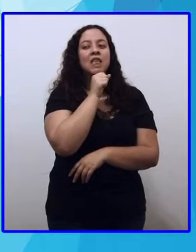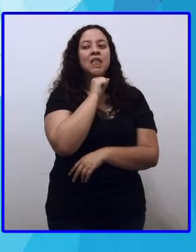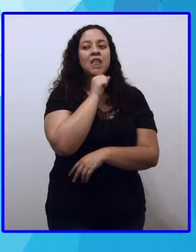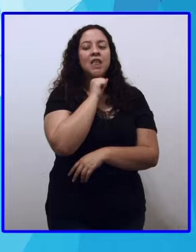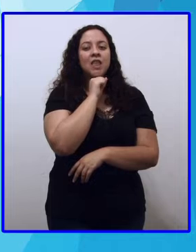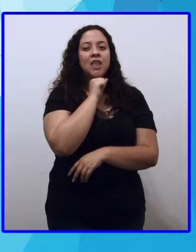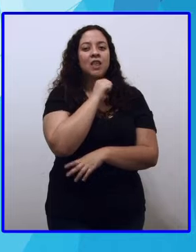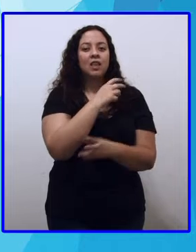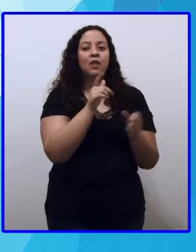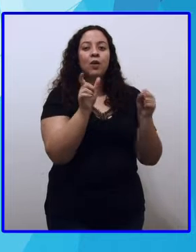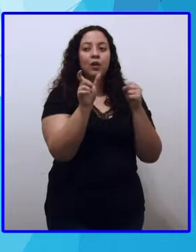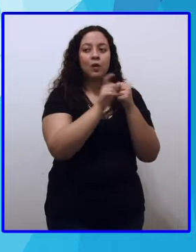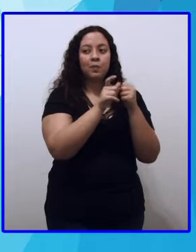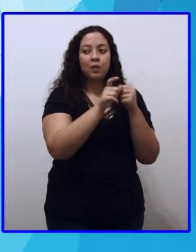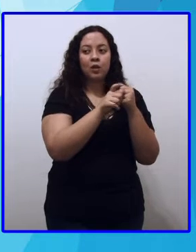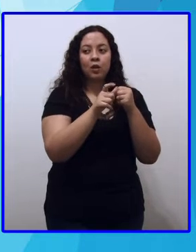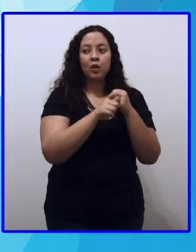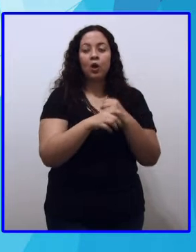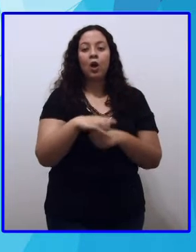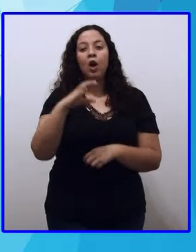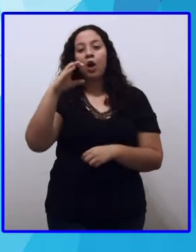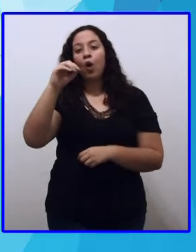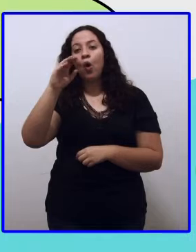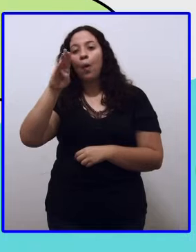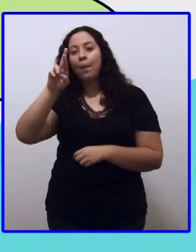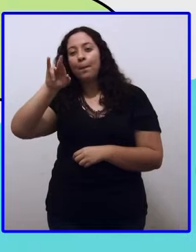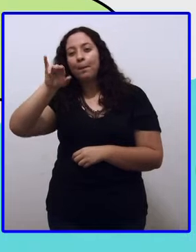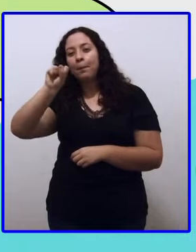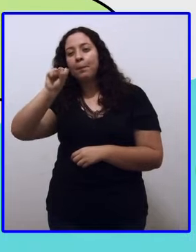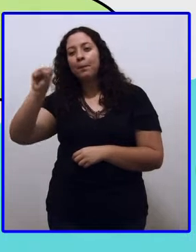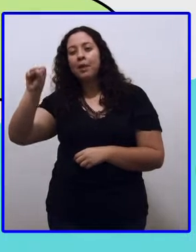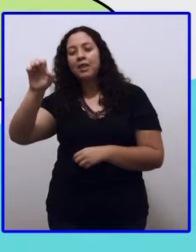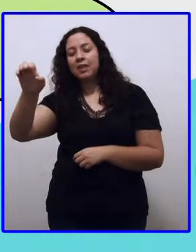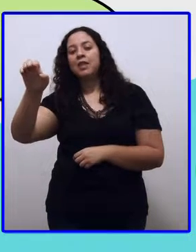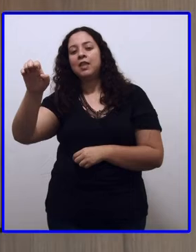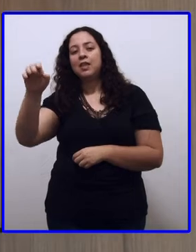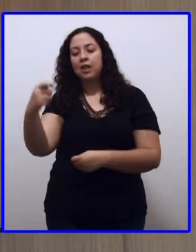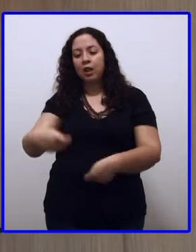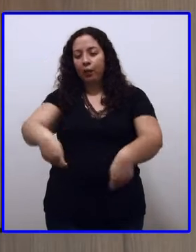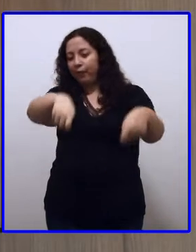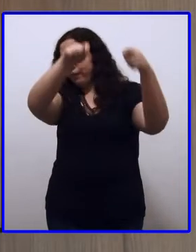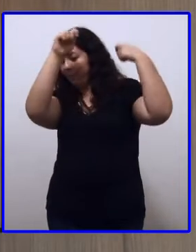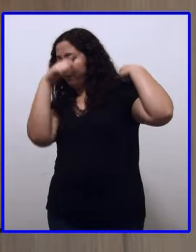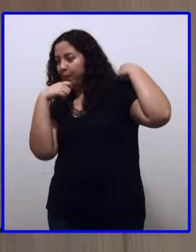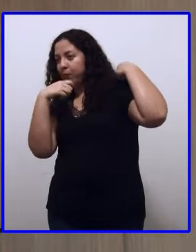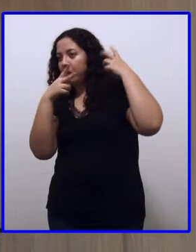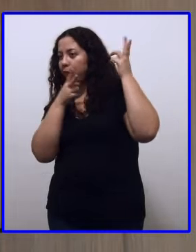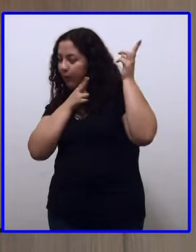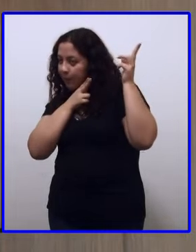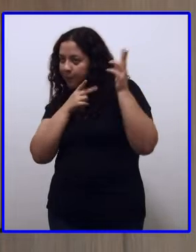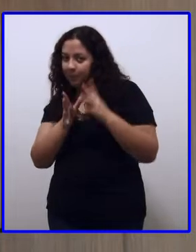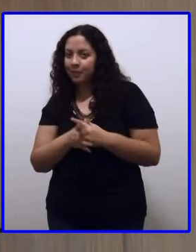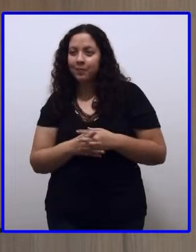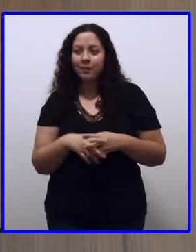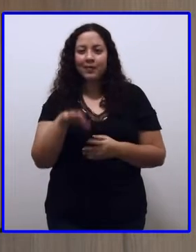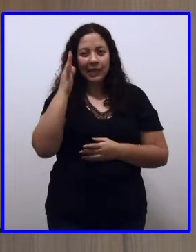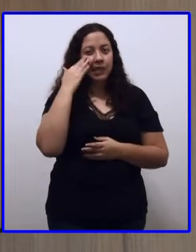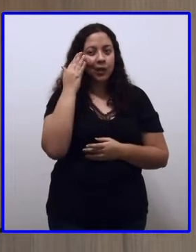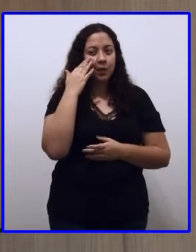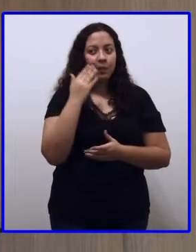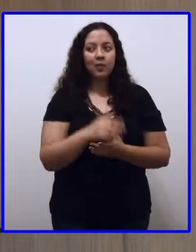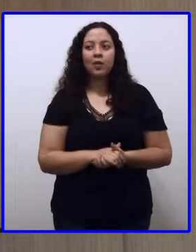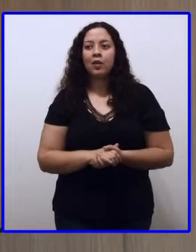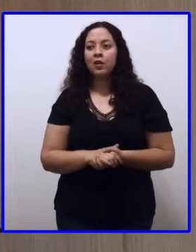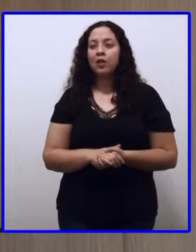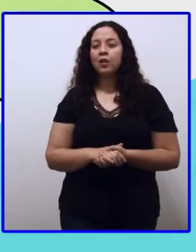E, ó lá, se cobrindo, né? Para dormir. Cobrisse. Vamos descobrir, então, para Camila. Vou ensinar agora. Aqui na tela, olha lá.